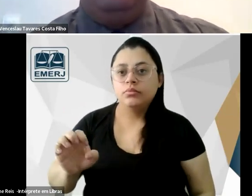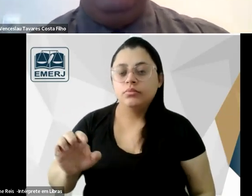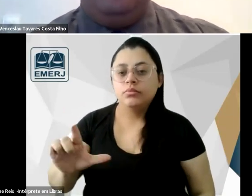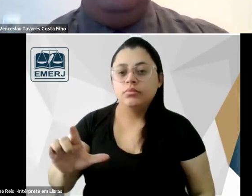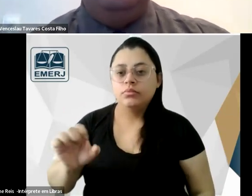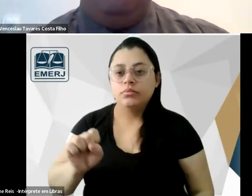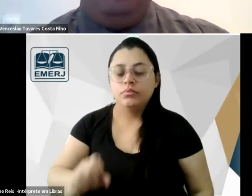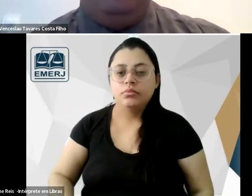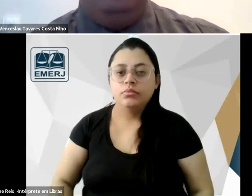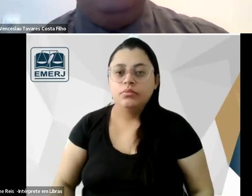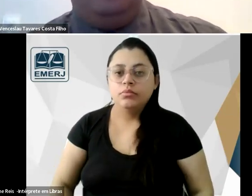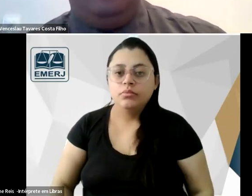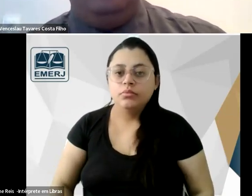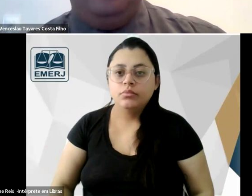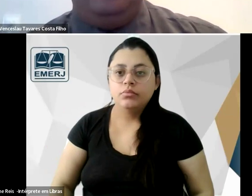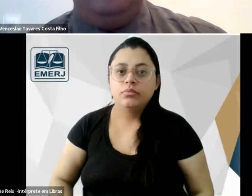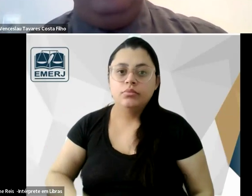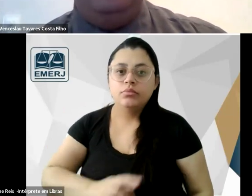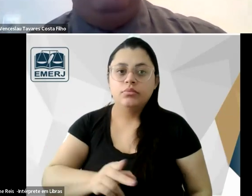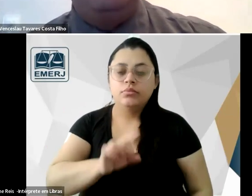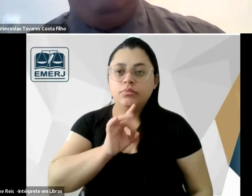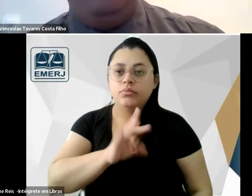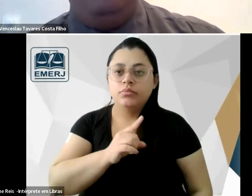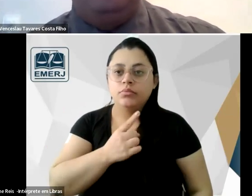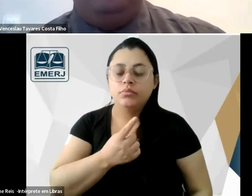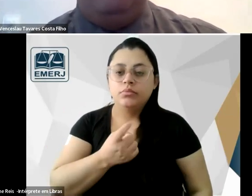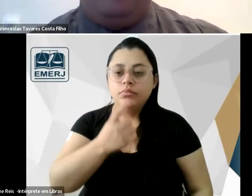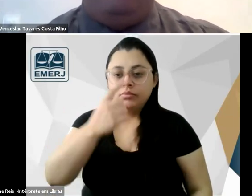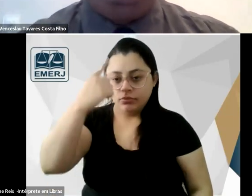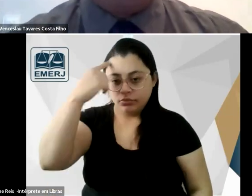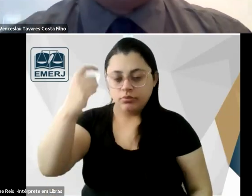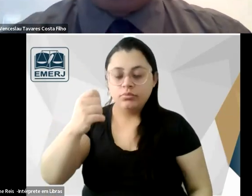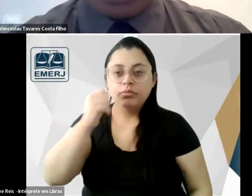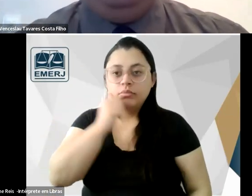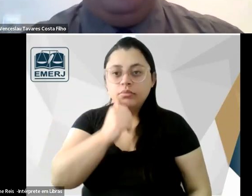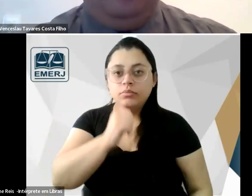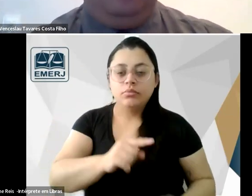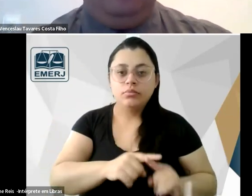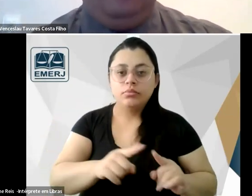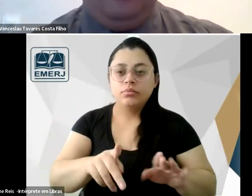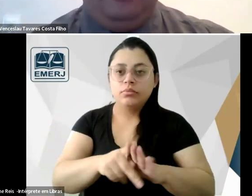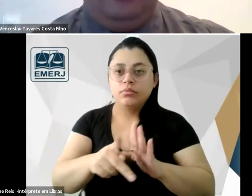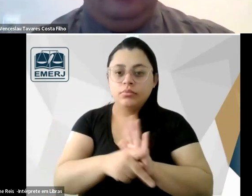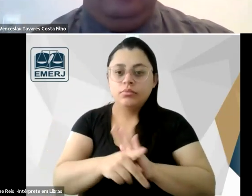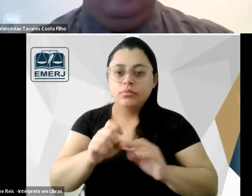e aí não somente contra a ideia da submissão feminina mas contra a própria instituição da escravidão